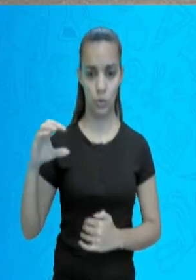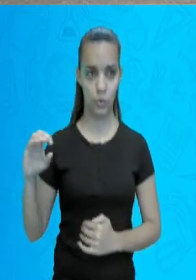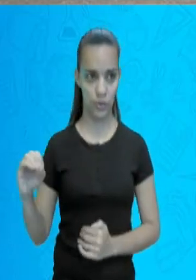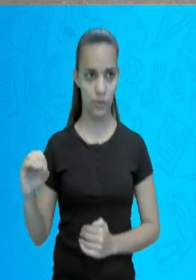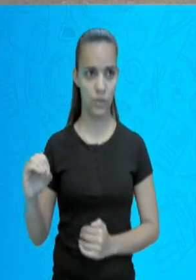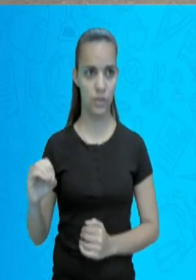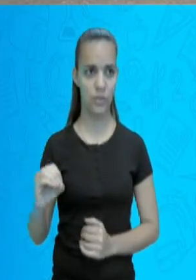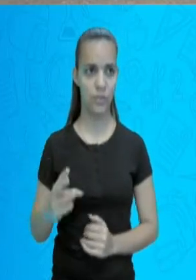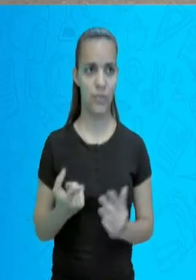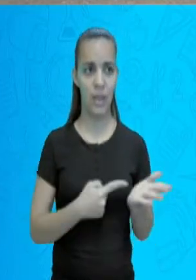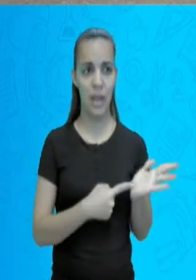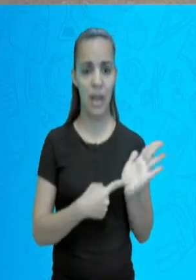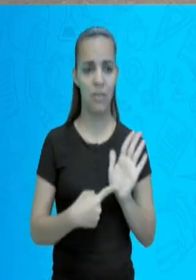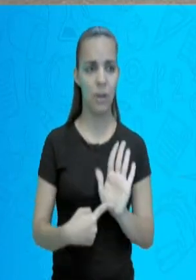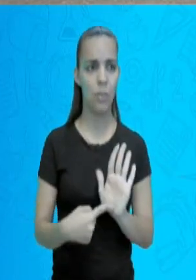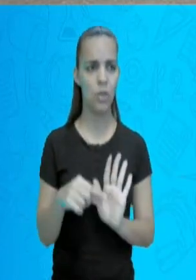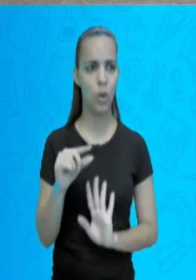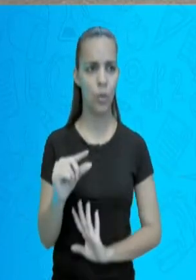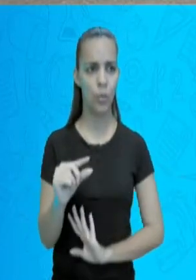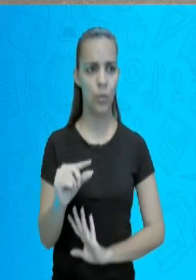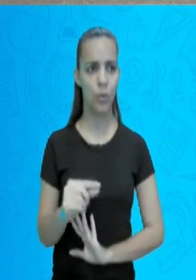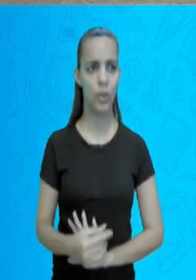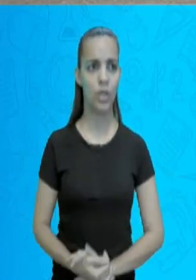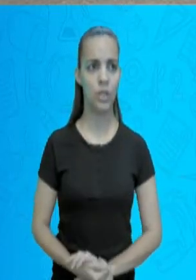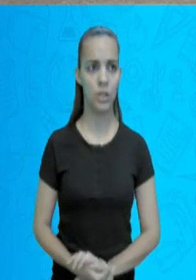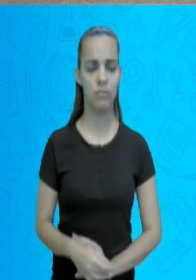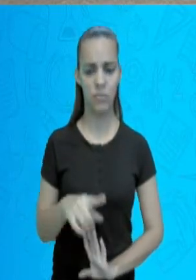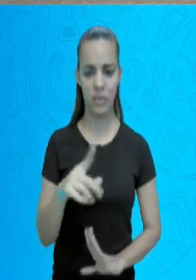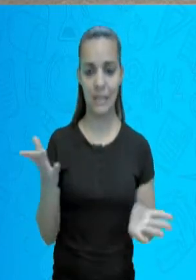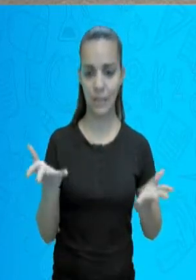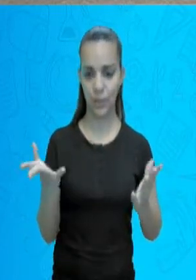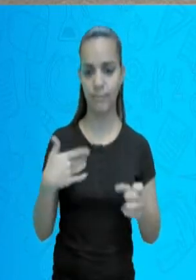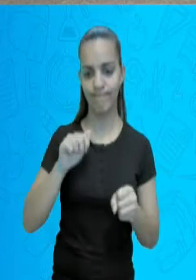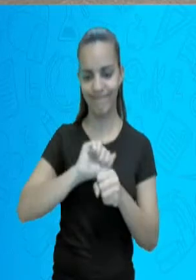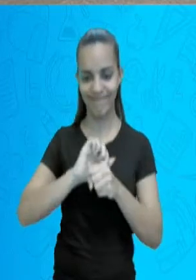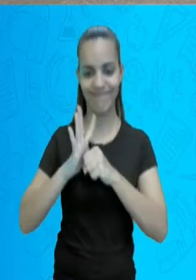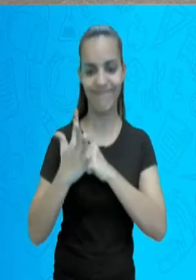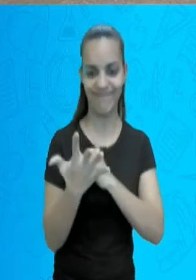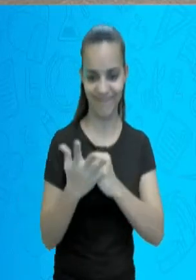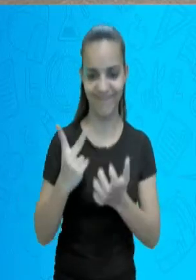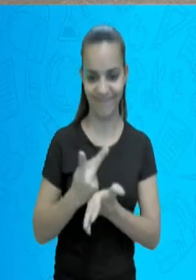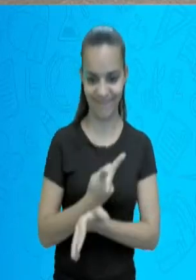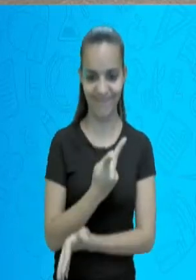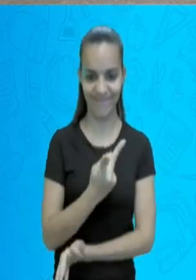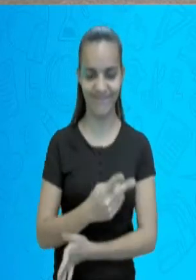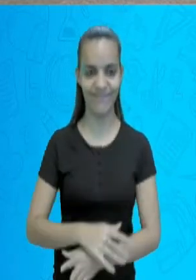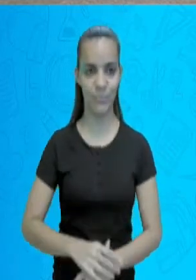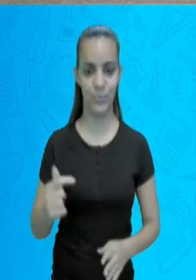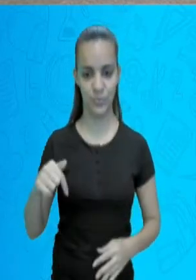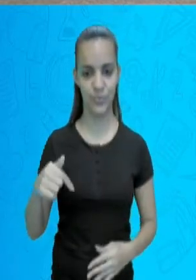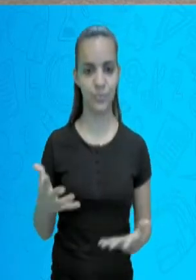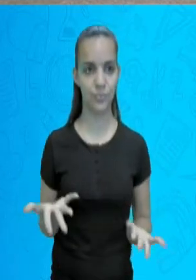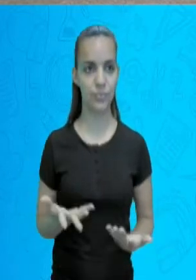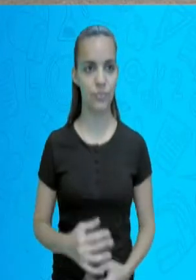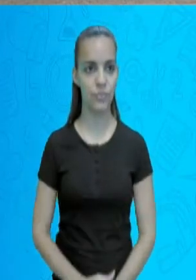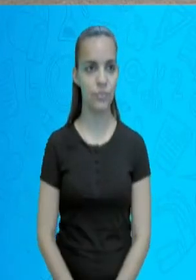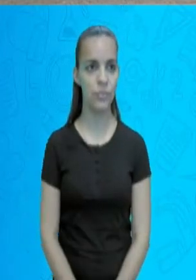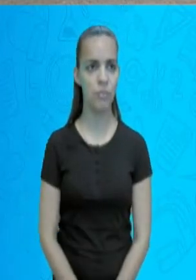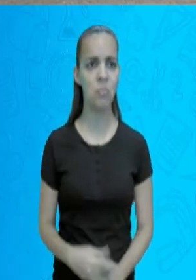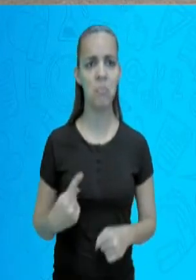ela vai mostrar um pouco sobre essa pandemia que estamos vivendo. Ok? Por quê?